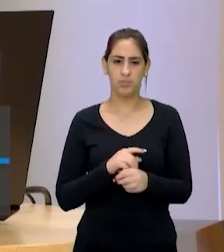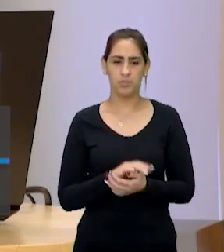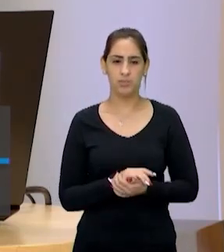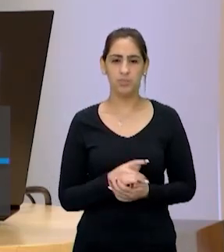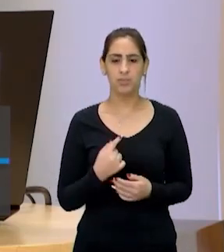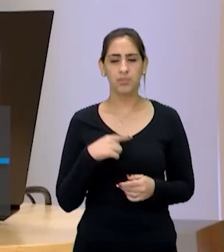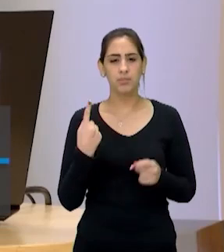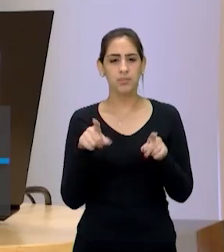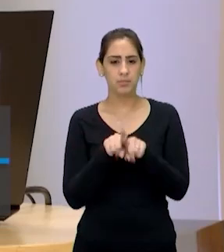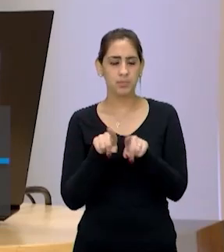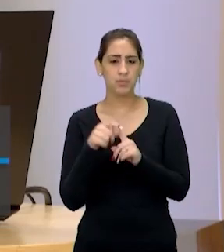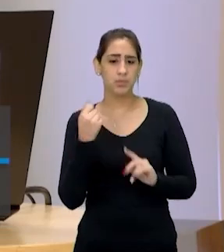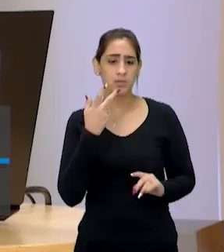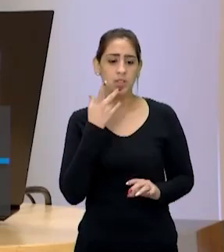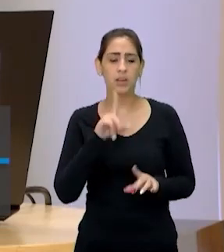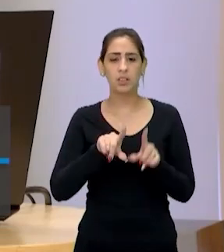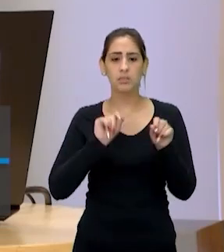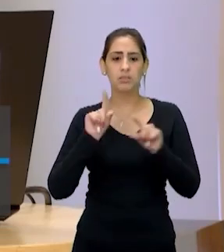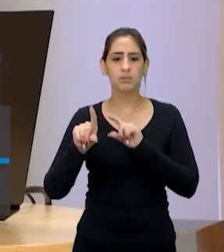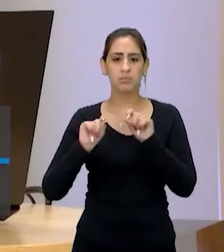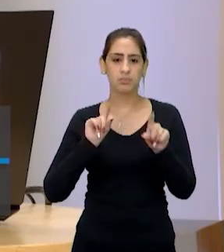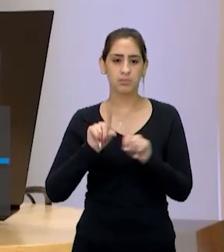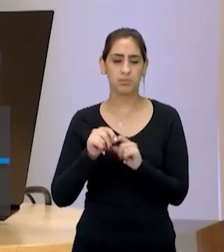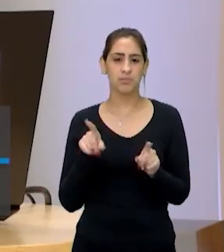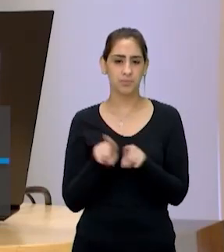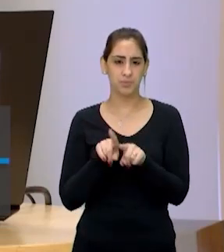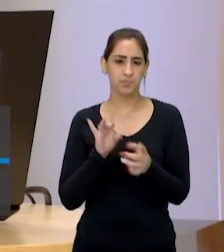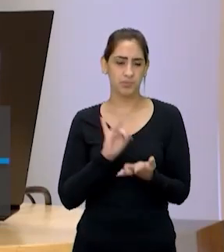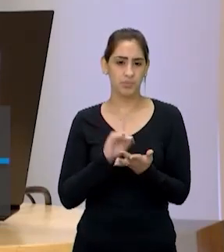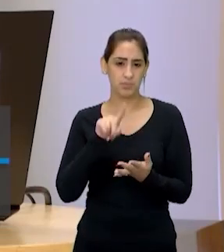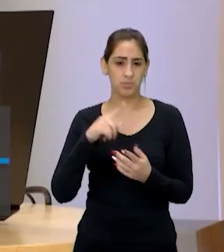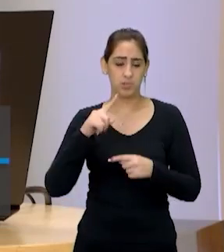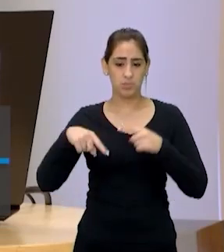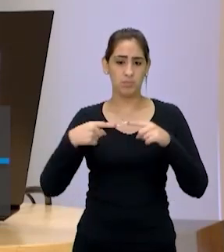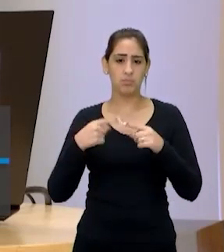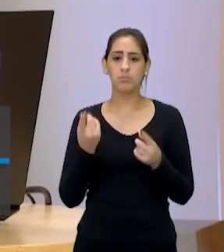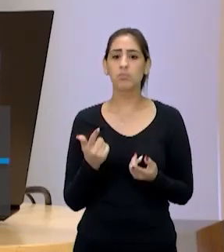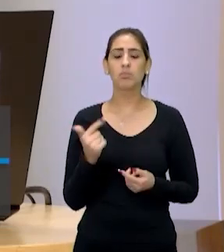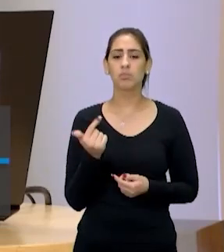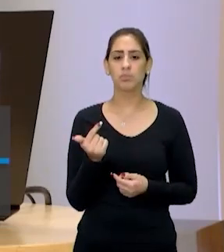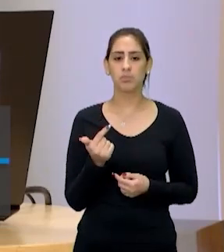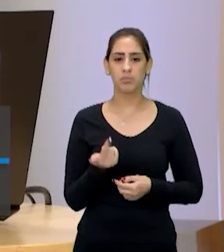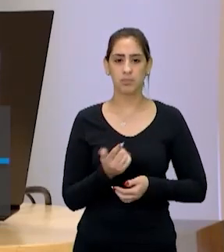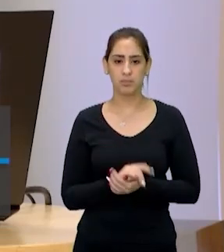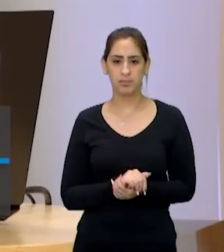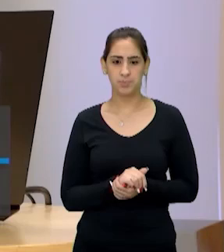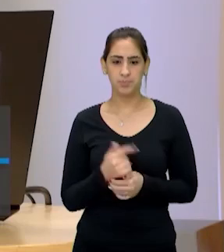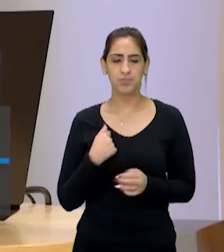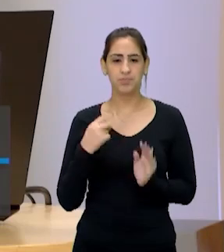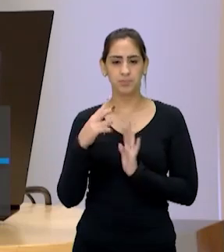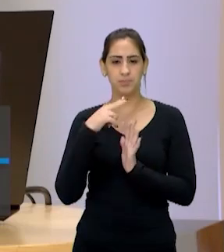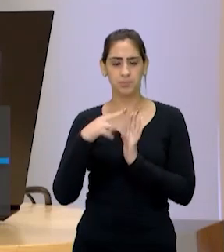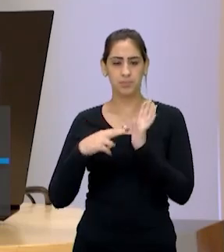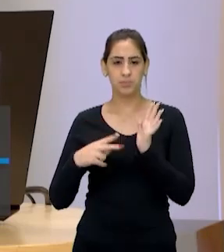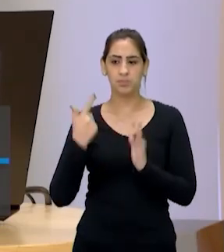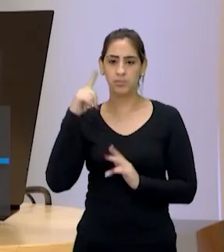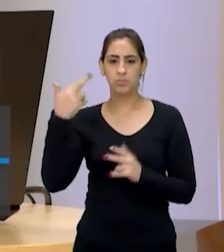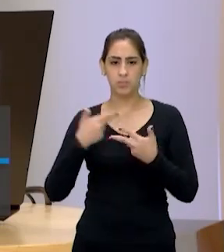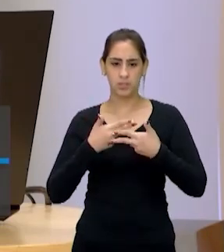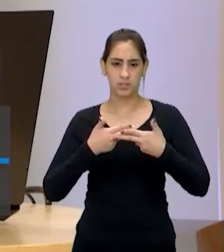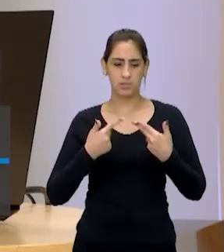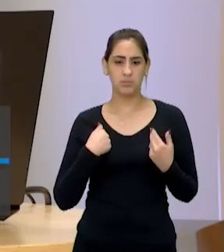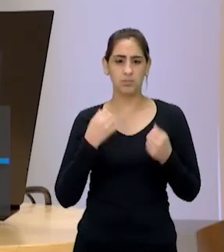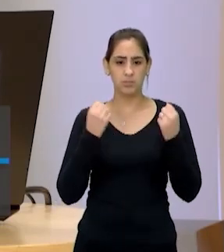temos que falar de escolhas, né, de, olha, na verdade é uma opção. No momento em que nós estamos lendo outras coisas,